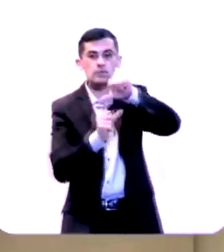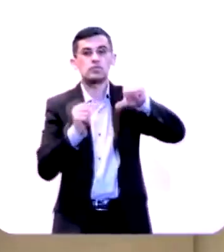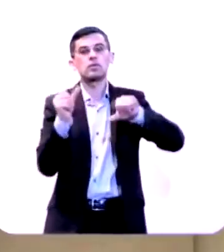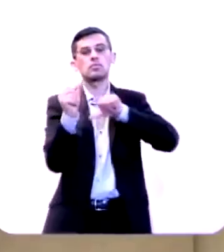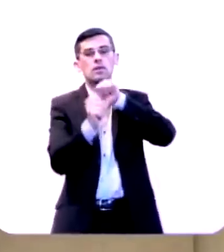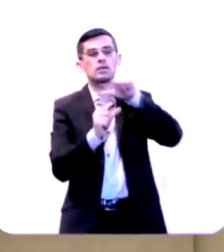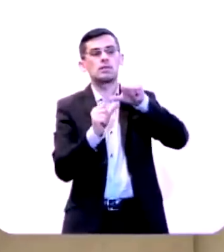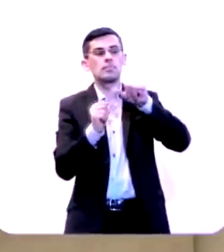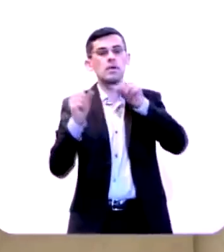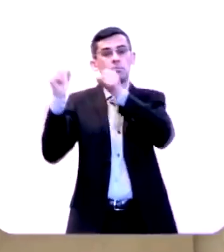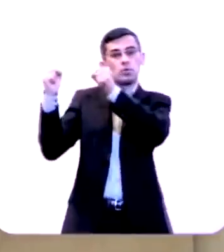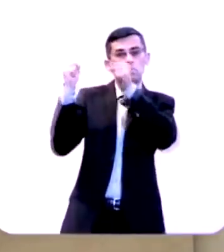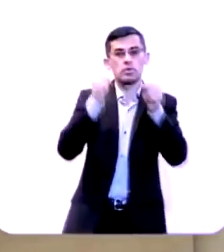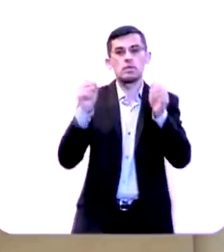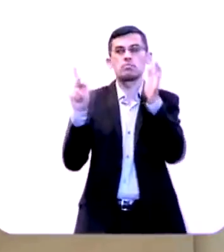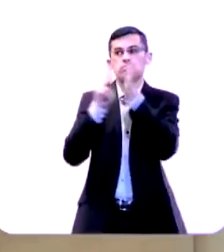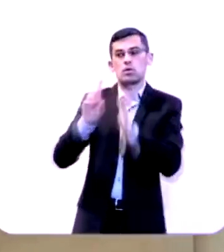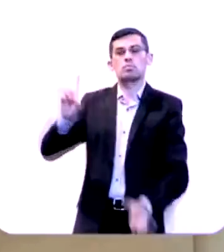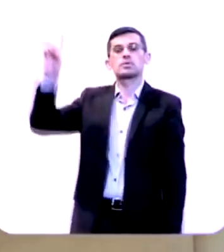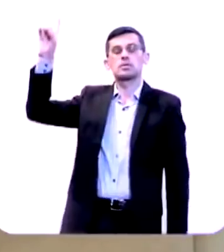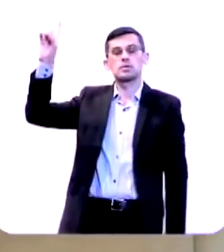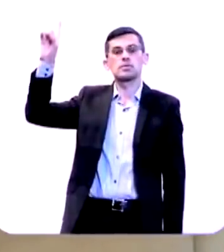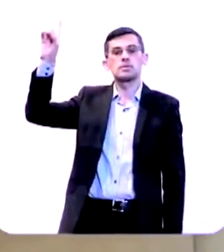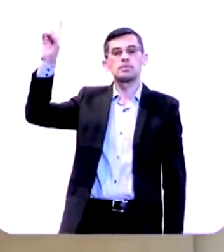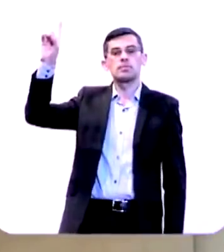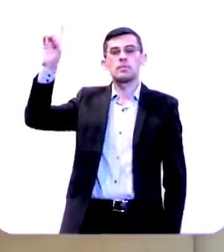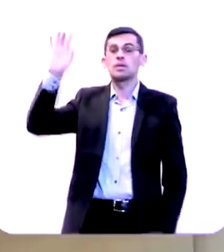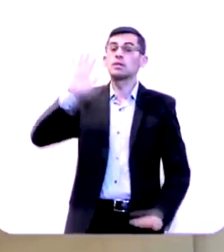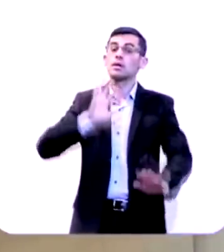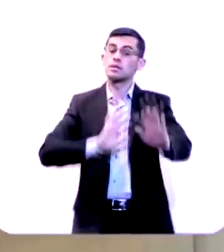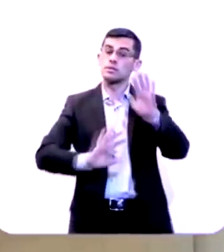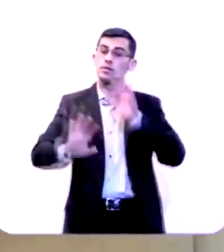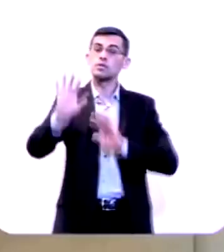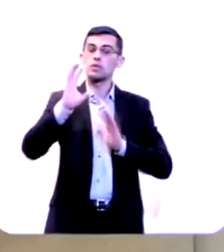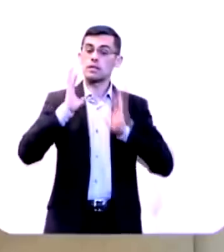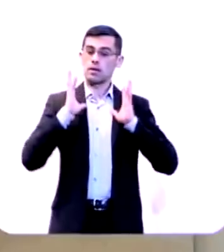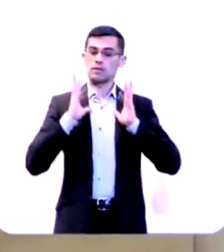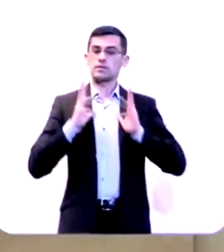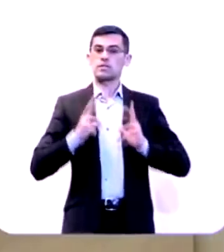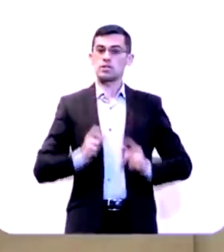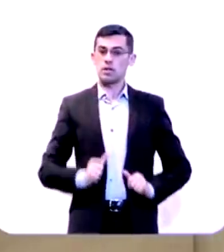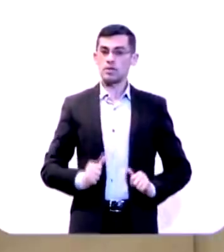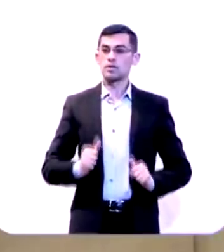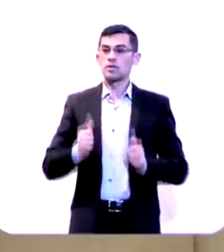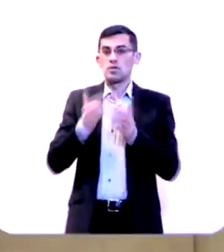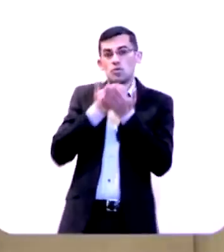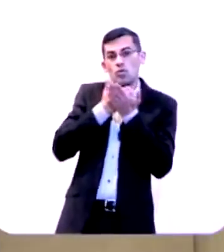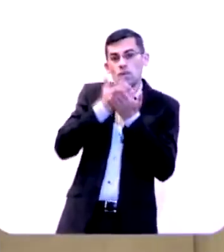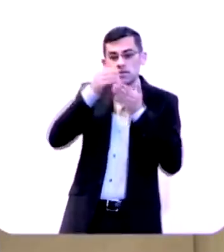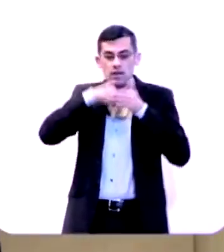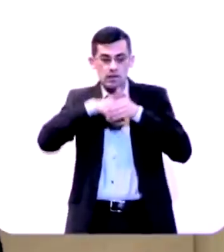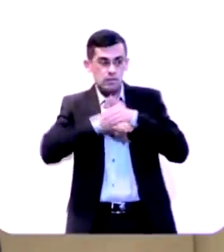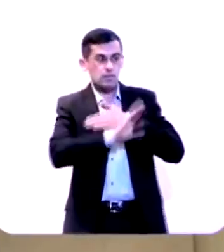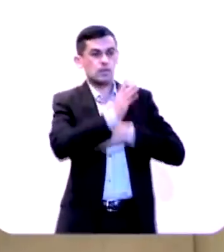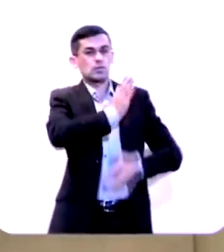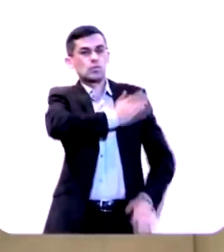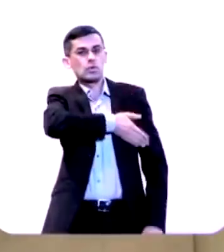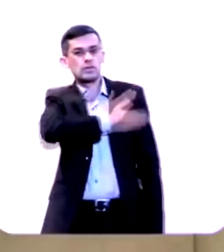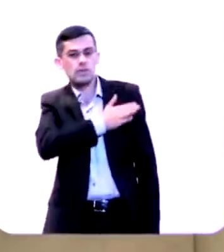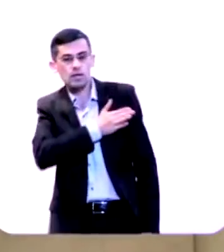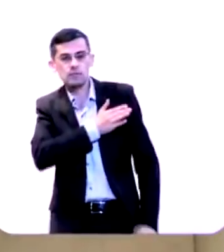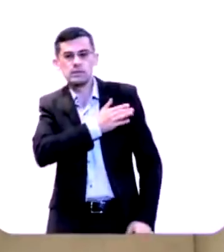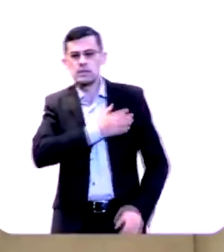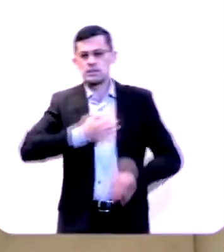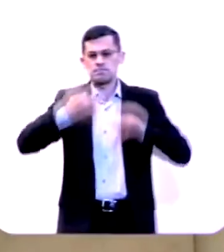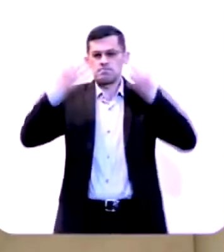transformada pelo poder de Deus e aí então alguns aspectos da santidade de Deus vão ter que entrar na nossa vida como a